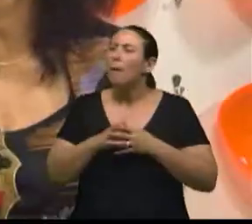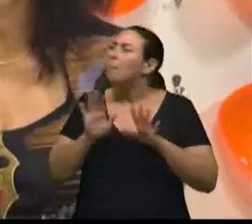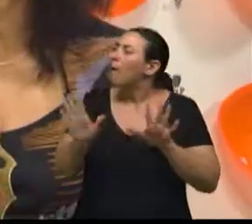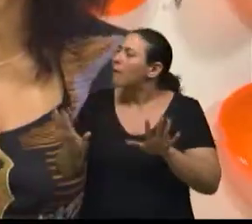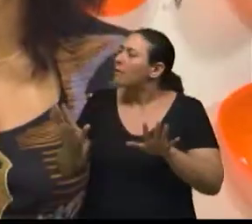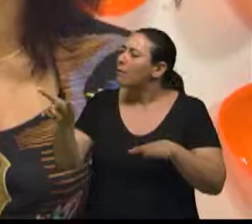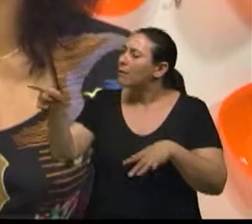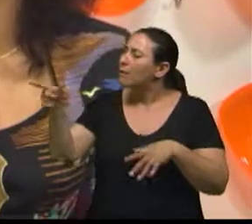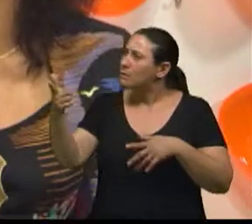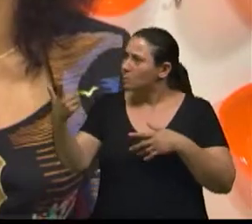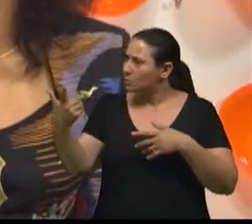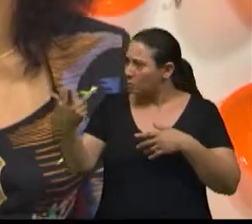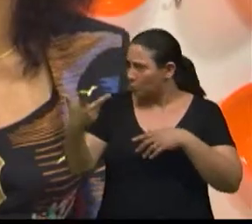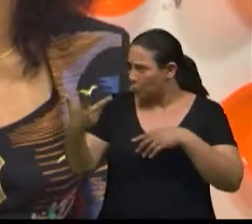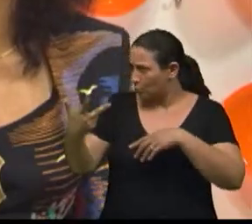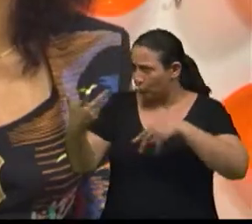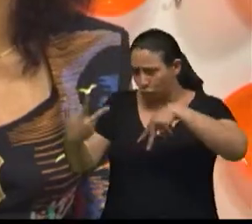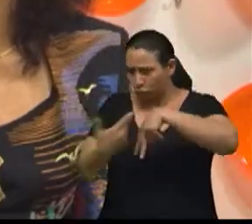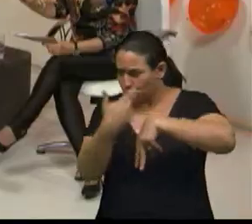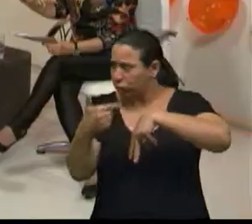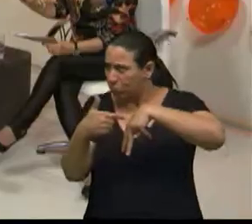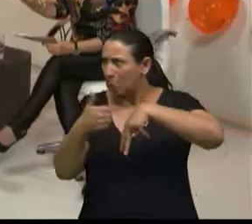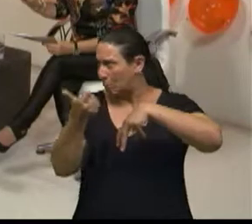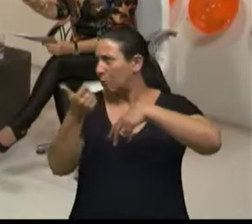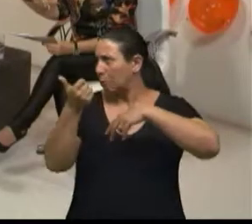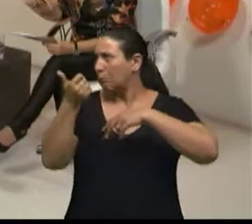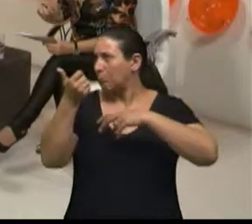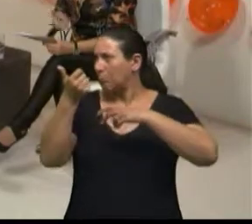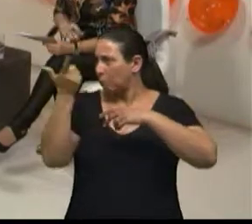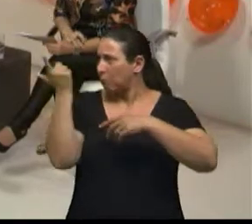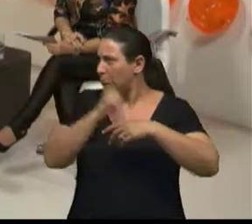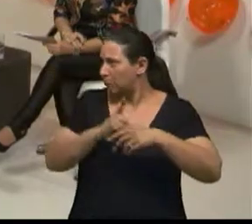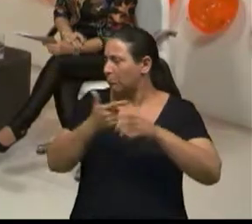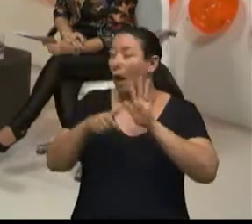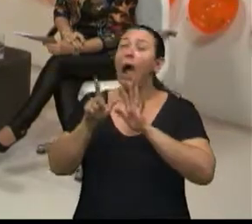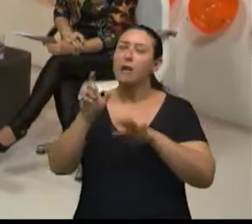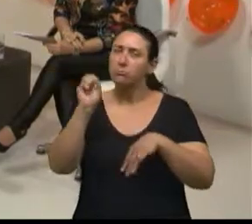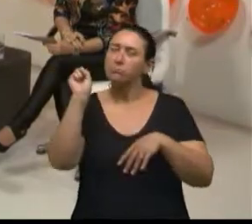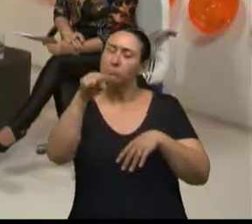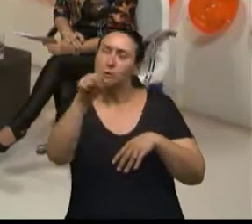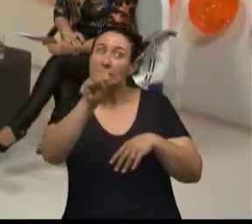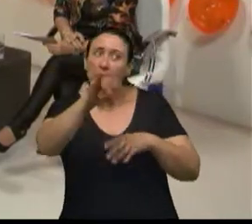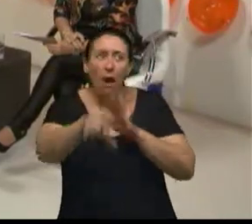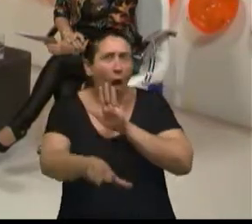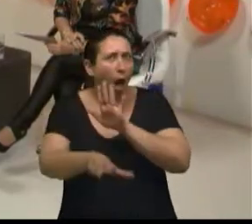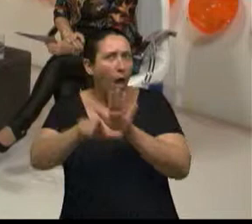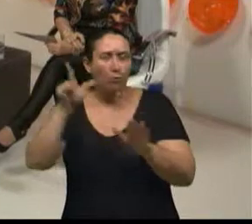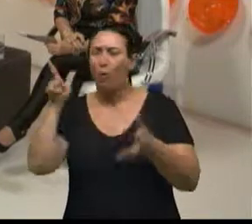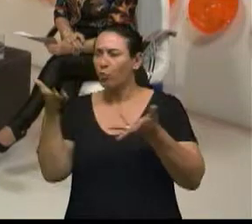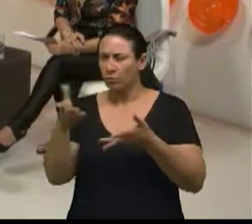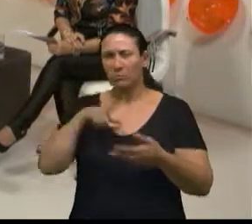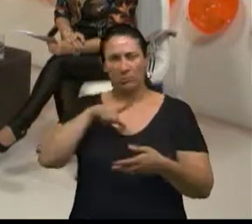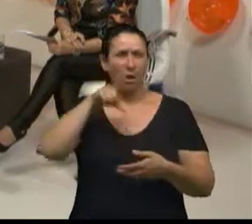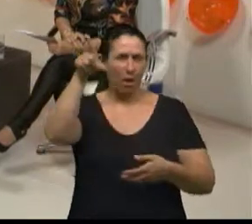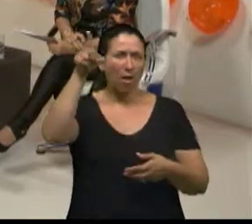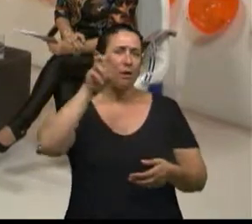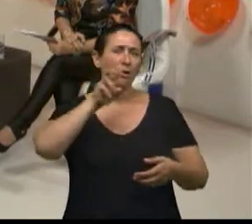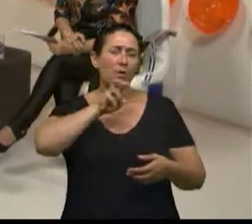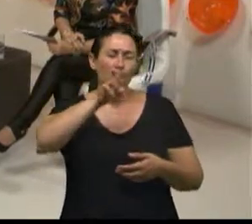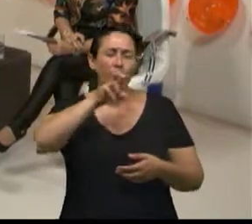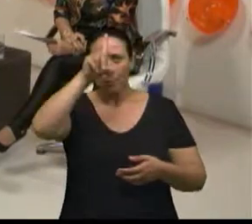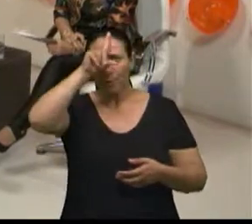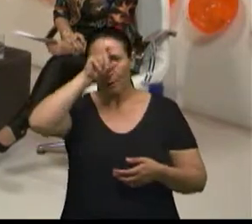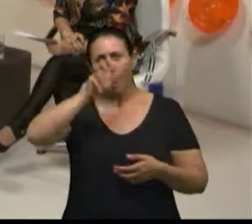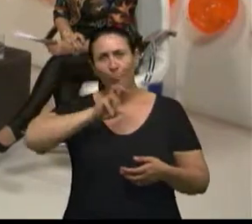cirurgia abrevia esse tempo? A cirurgia, o quanto antes a pessoa fizer, por exemplo, hoje lá no pronto-socorro, a gente tem uma rotina muito